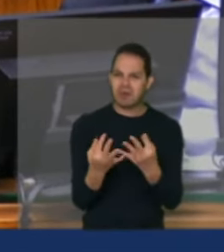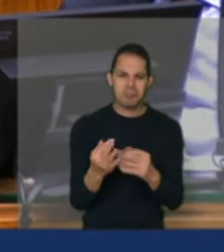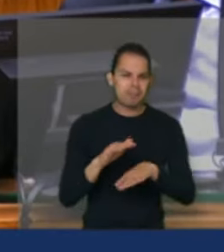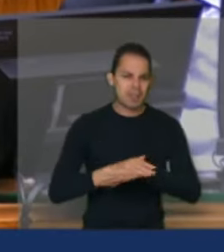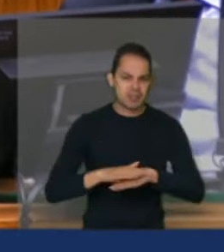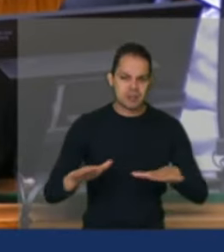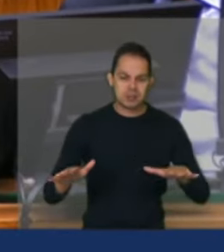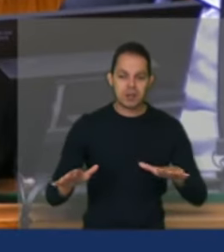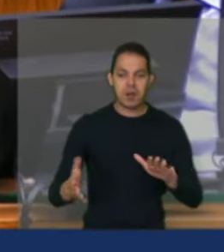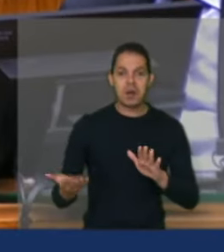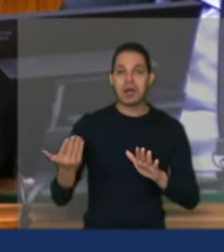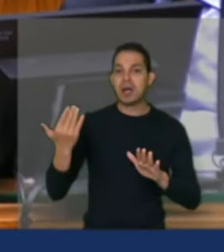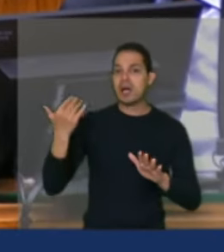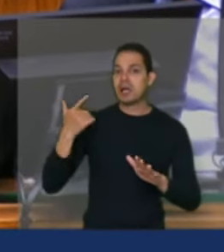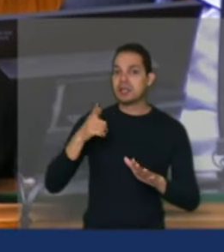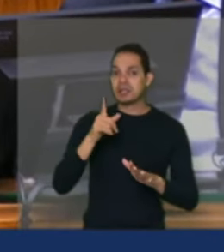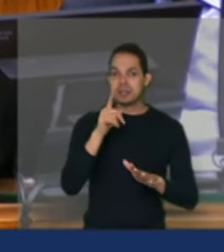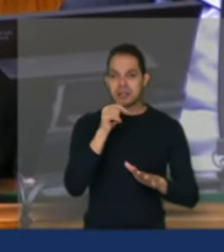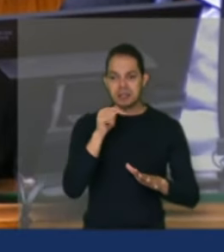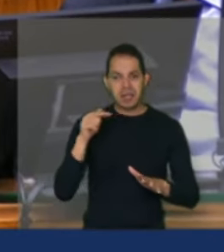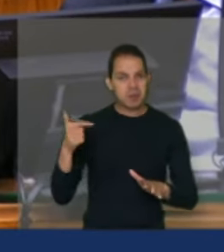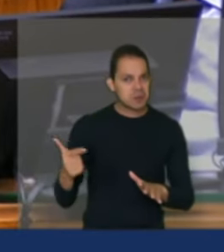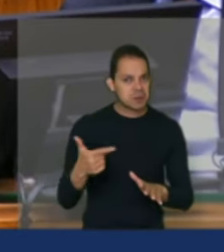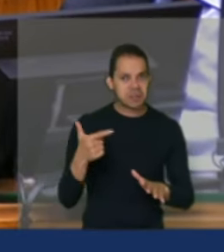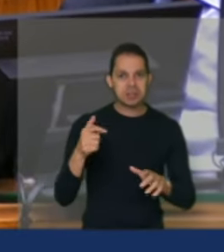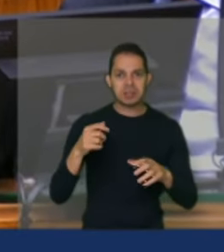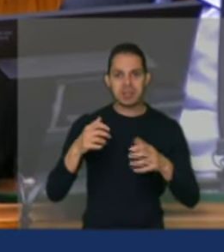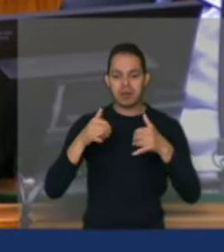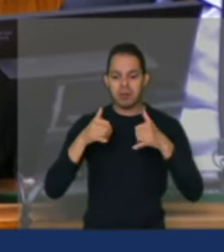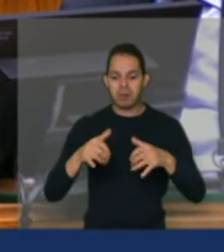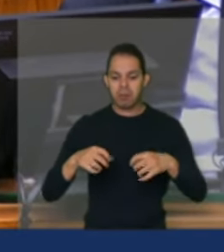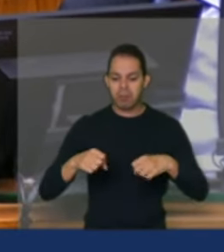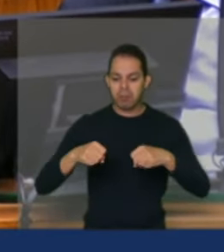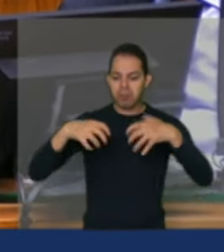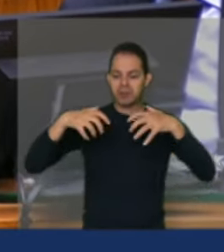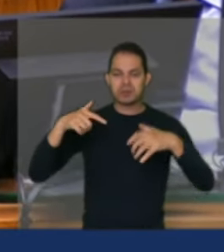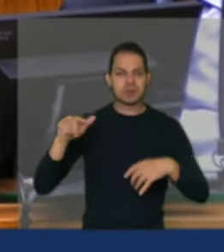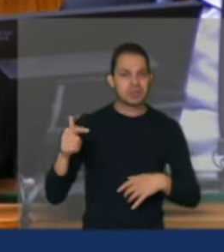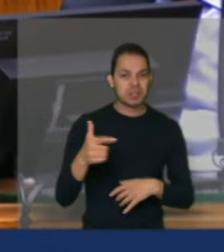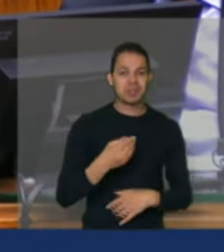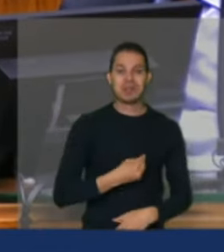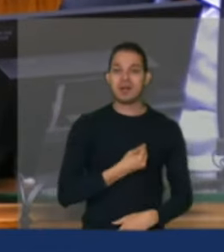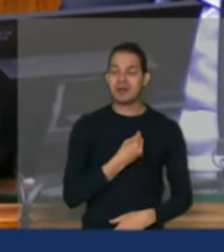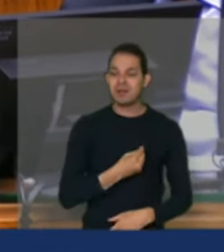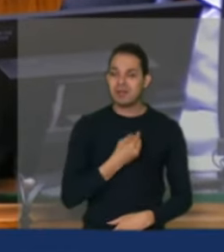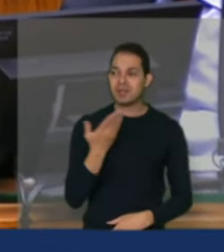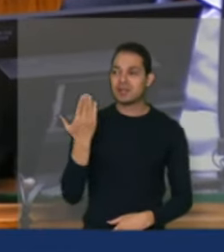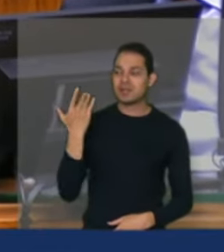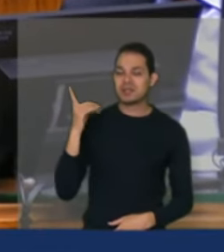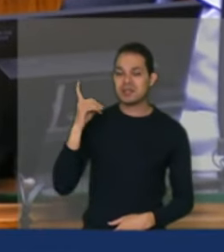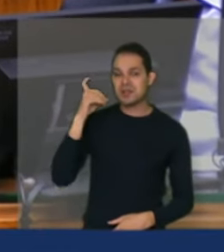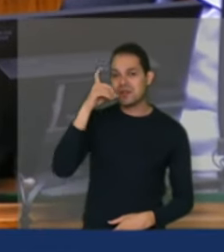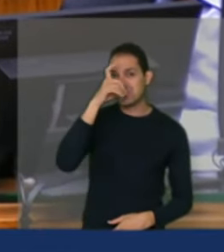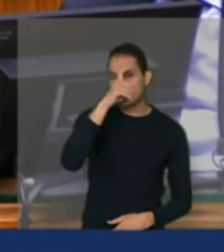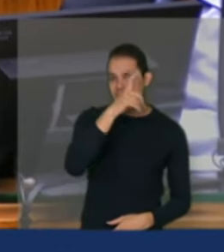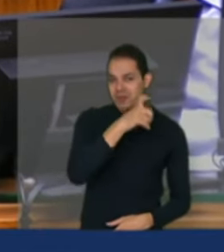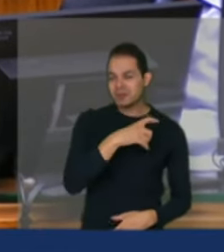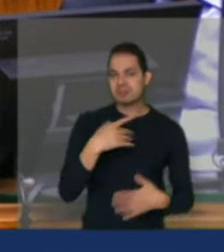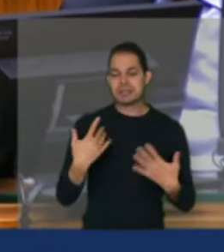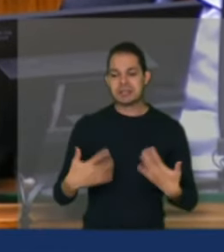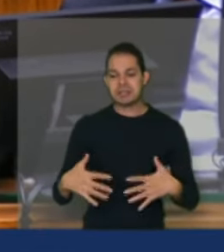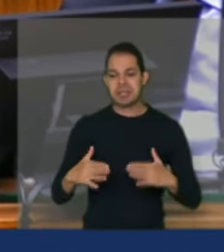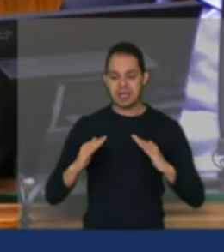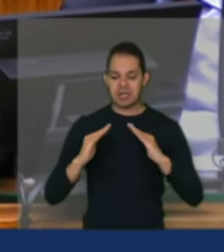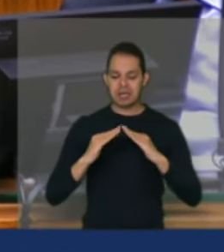tínhamos água encanada não tinha energia elétrica a nossa vida era muito difícil criado numa casa de pau